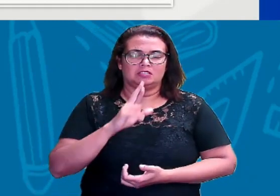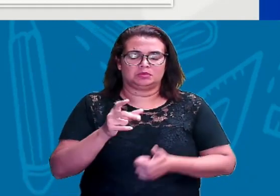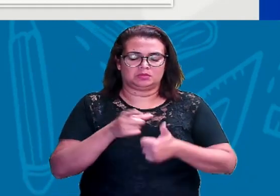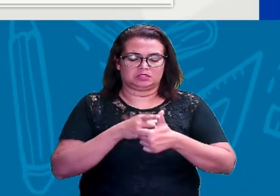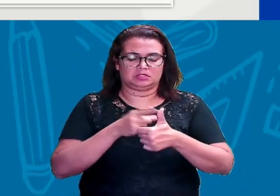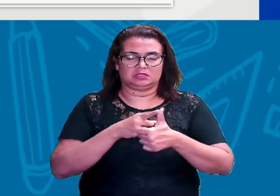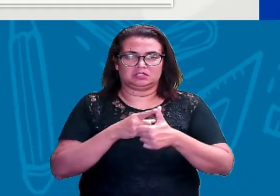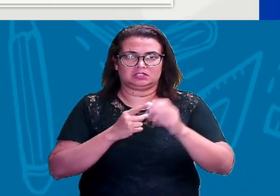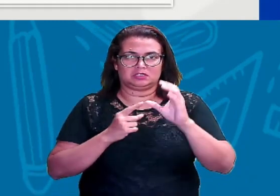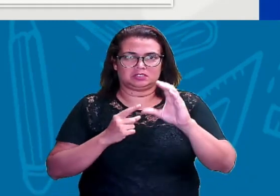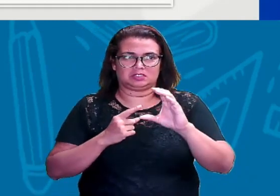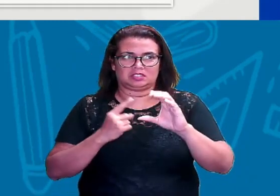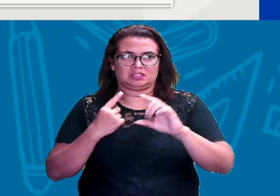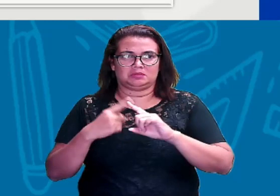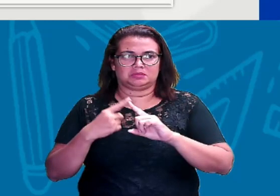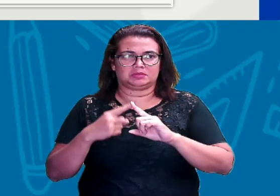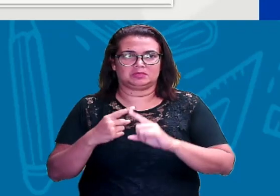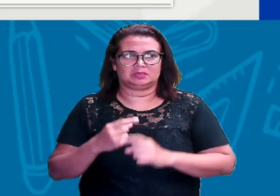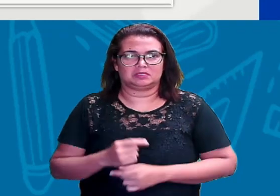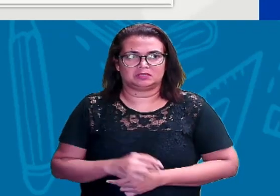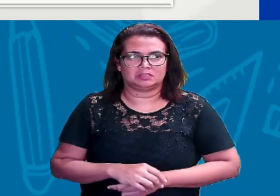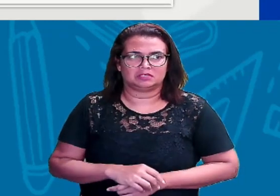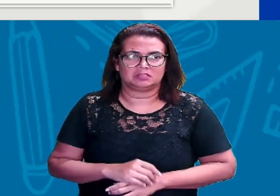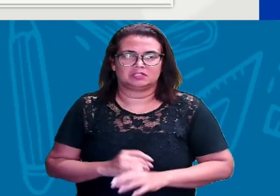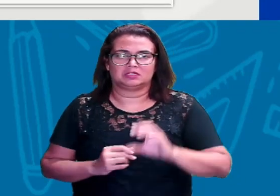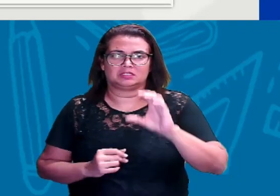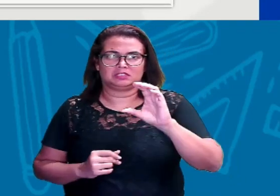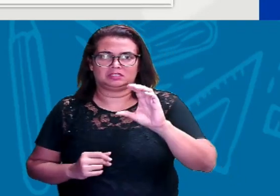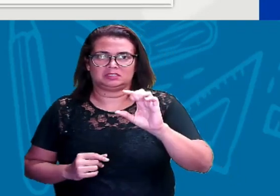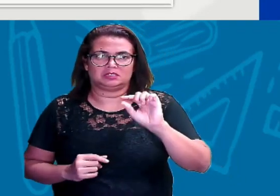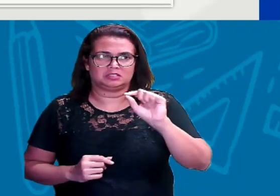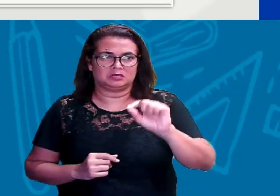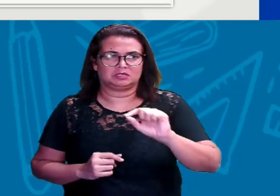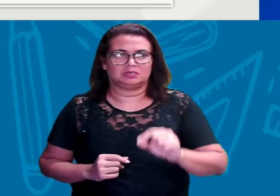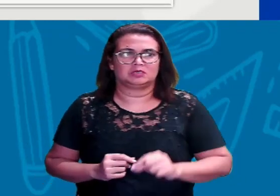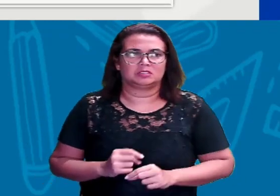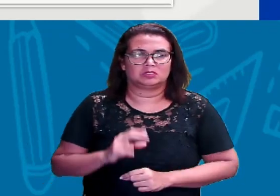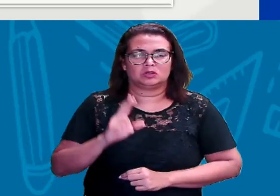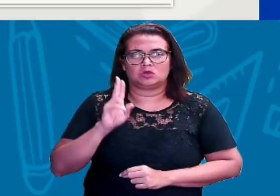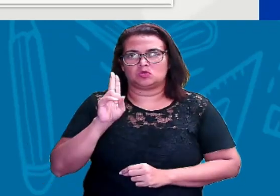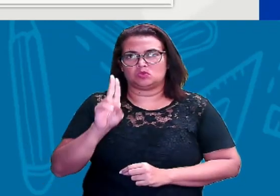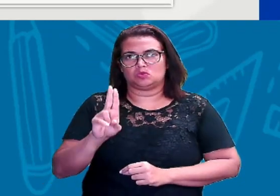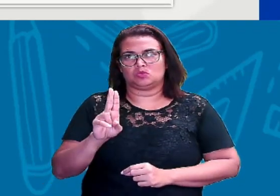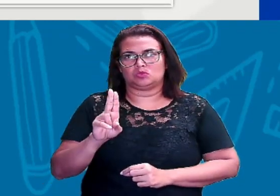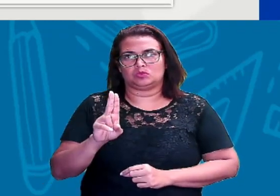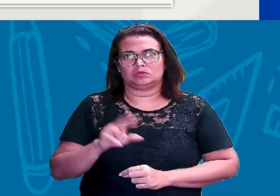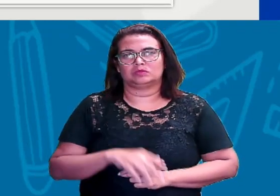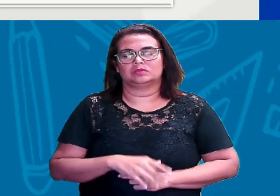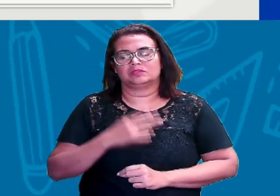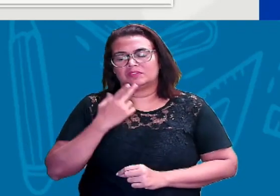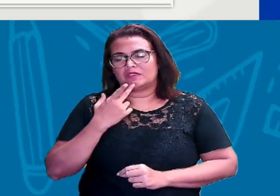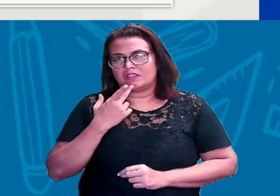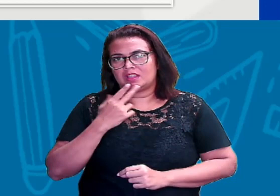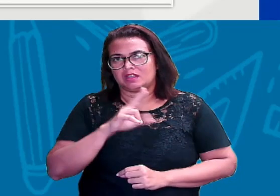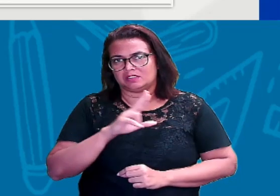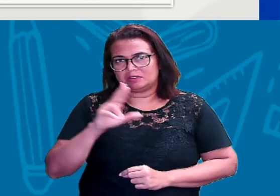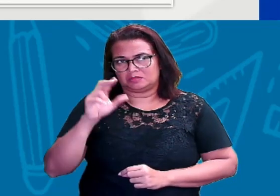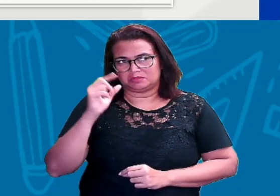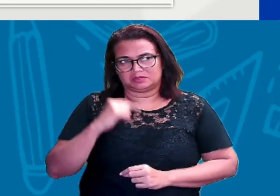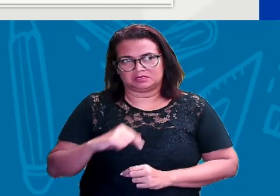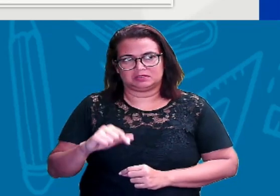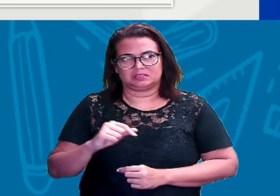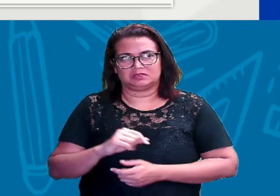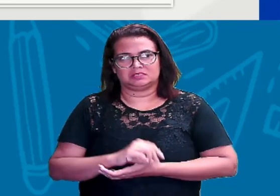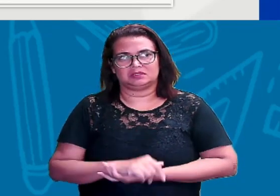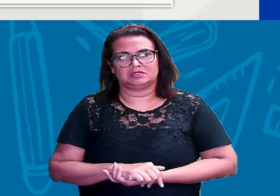letra C e não as outras? Preste bem atenção na letra C. Letra U, pronúncia U. A letra M,